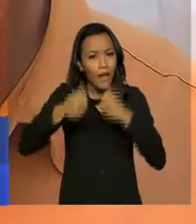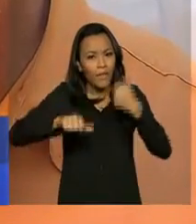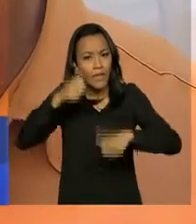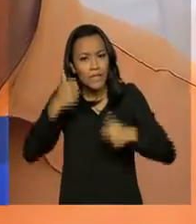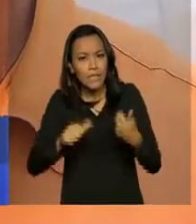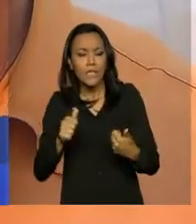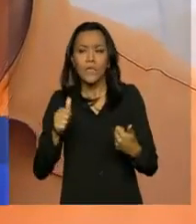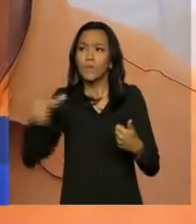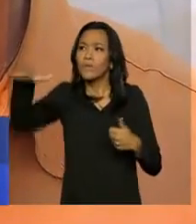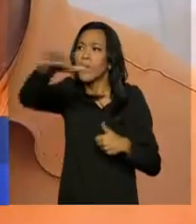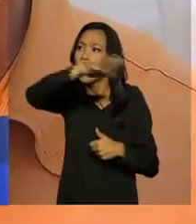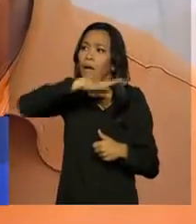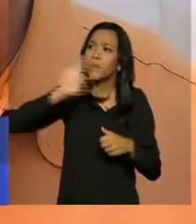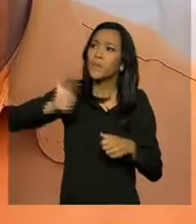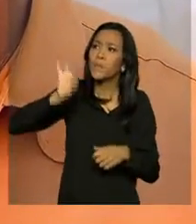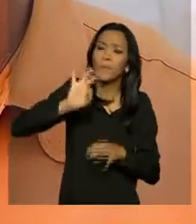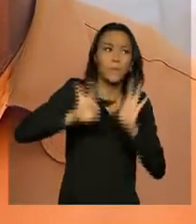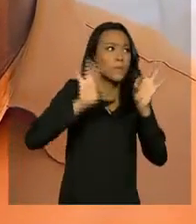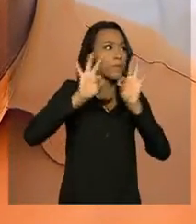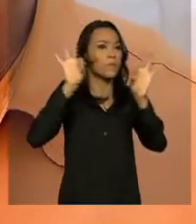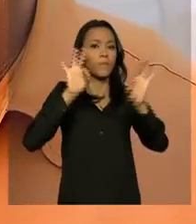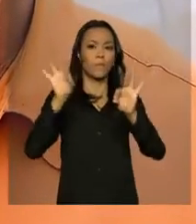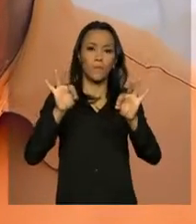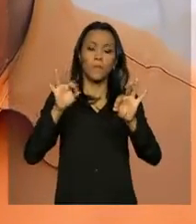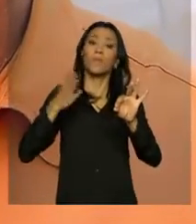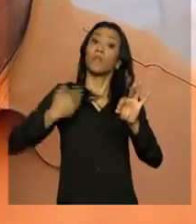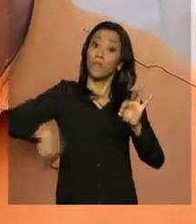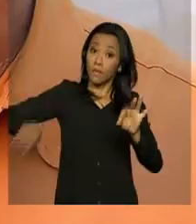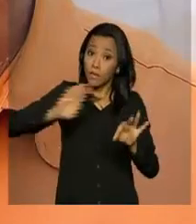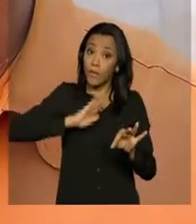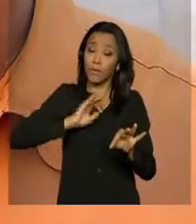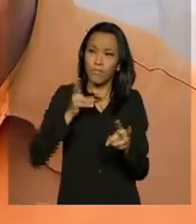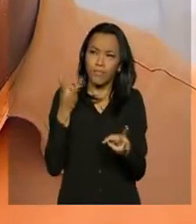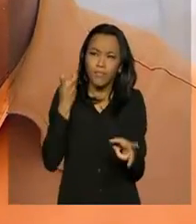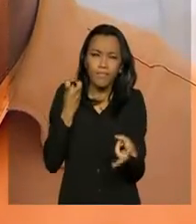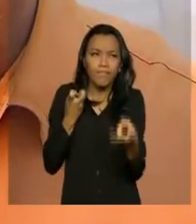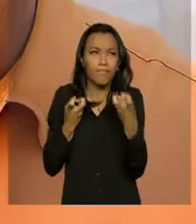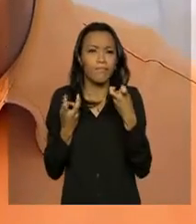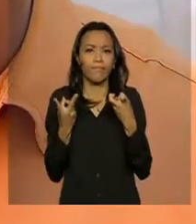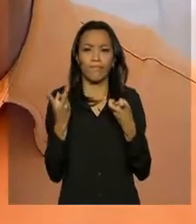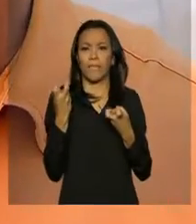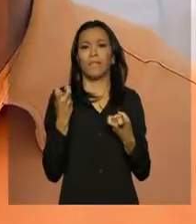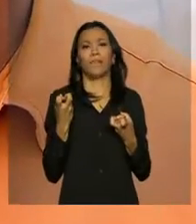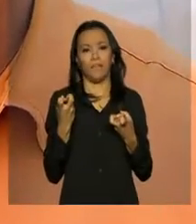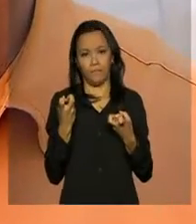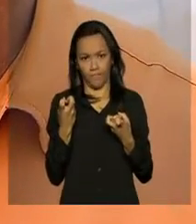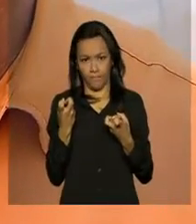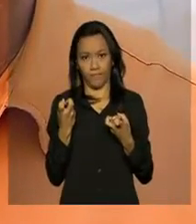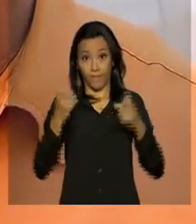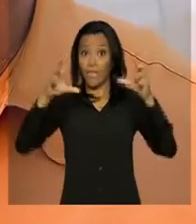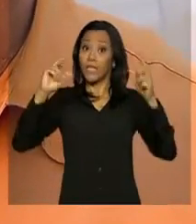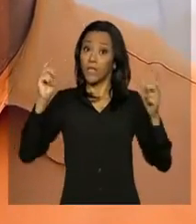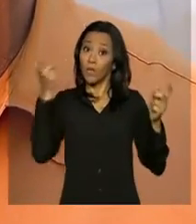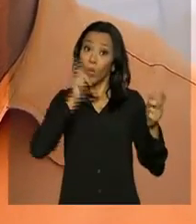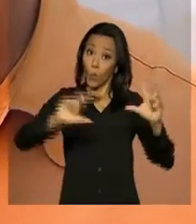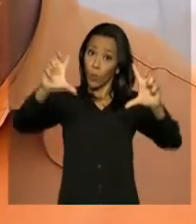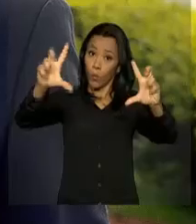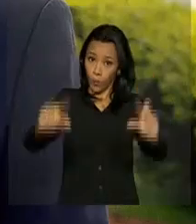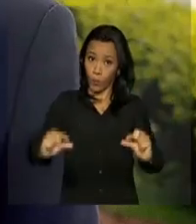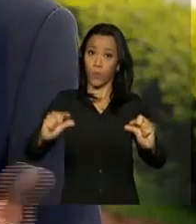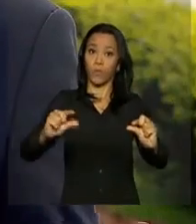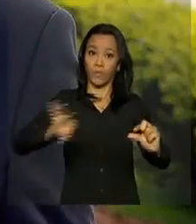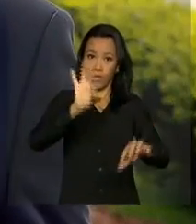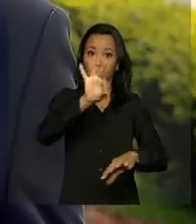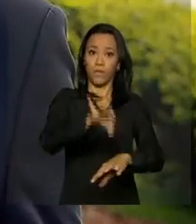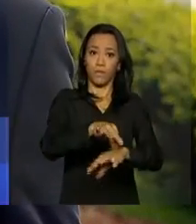área para ver a questão dos mosquitos e a gente é sensível e perceptível à baixa do número de mosquitos nesse local.